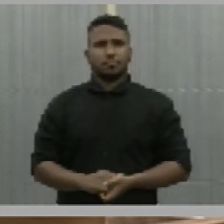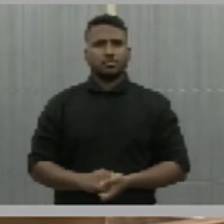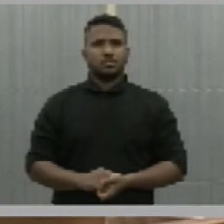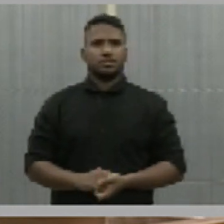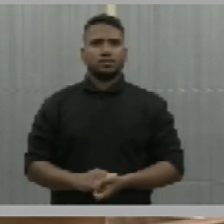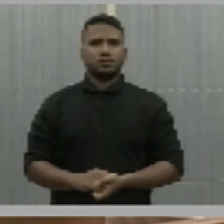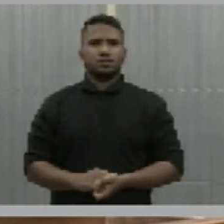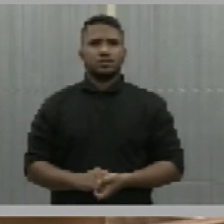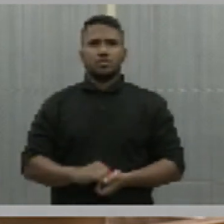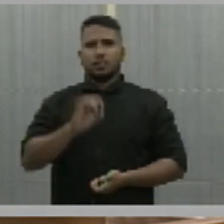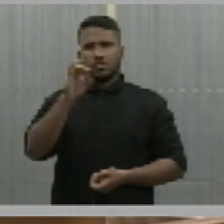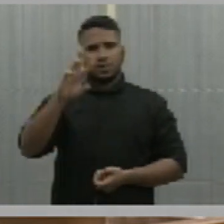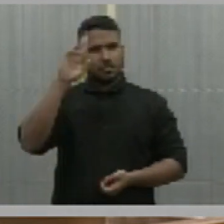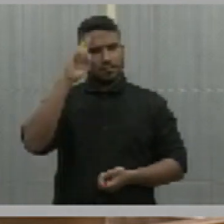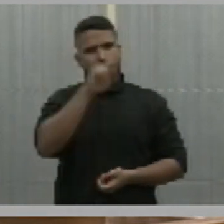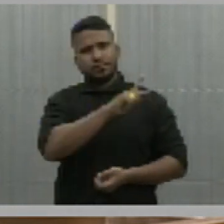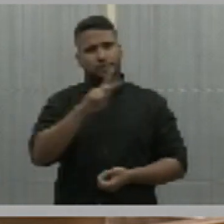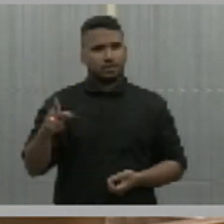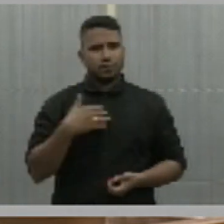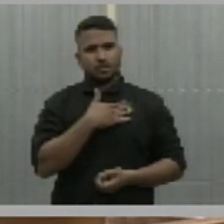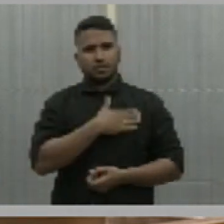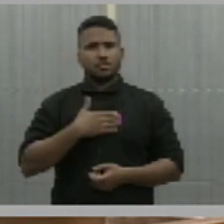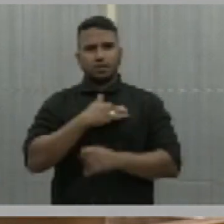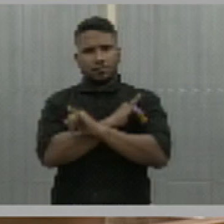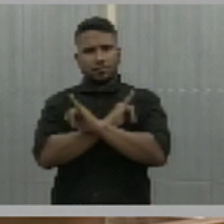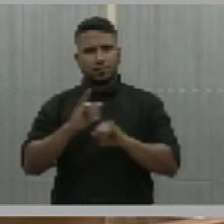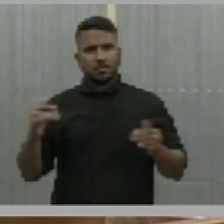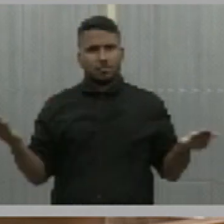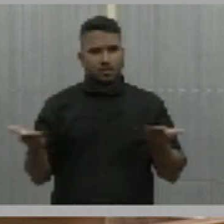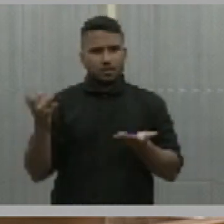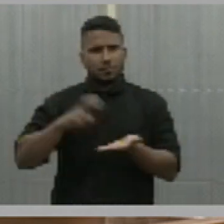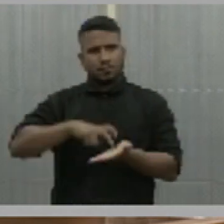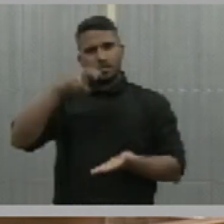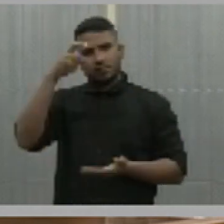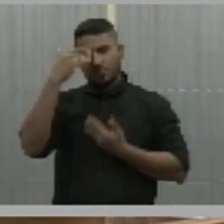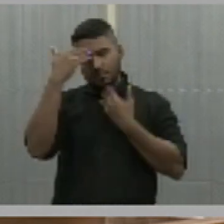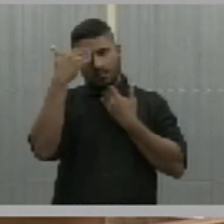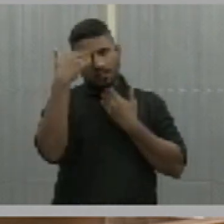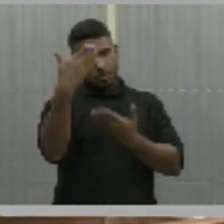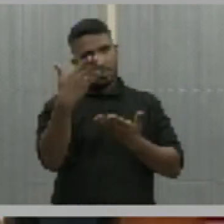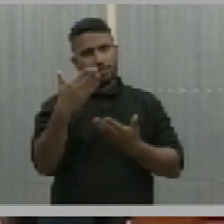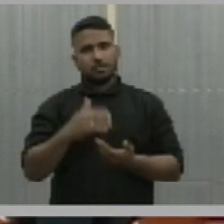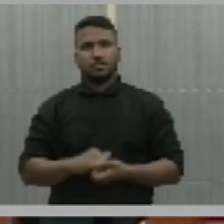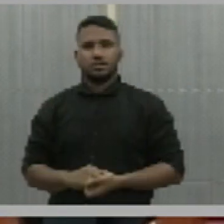nacional. Era isso, senhor presidente, que eu gostaria de registrar nessa manhã tarde. Muito obrigado.